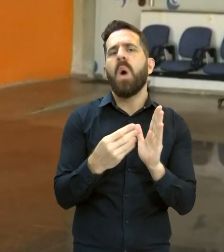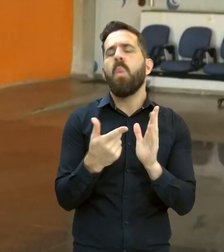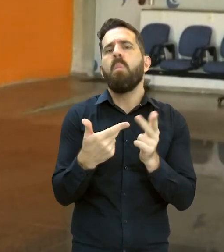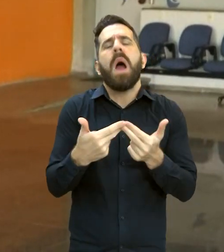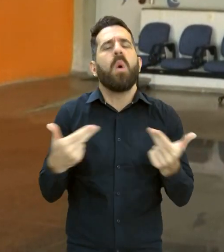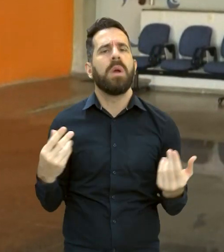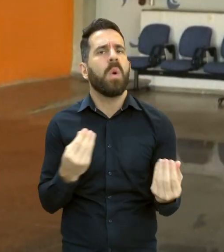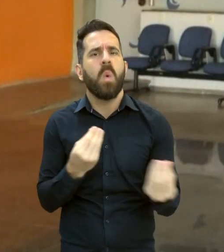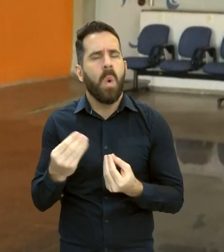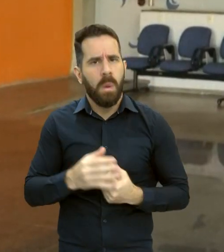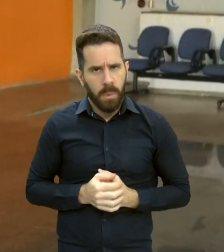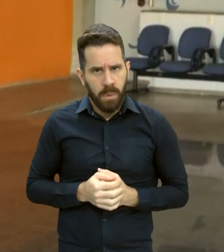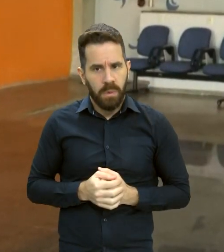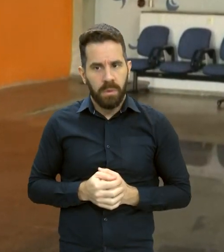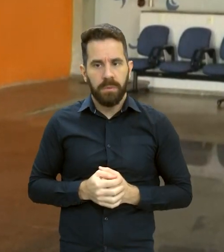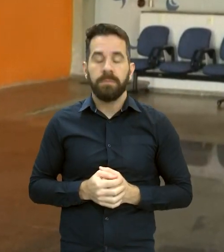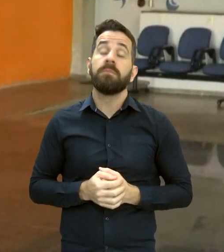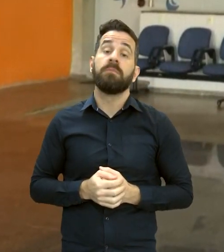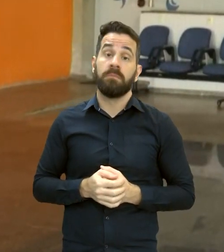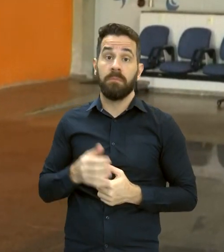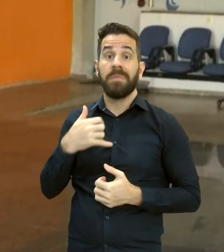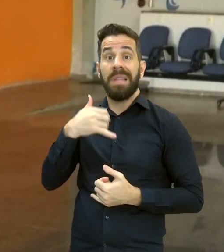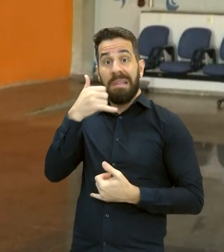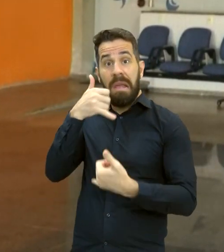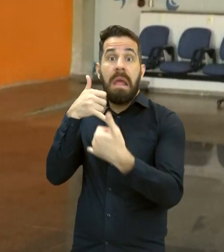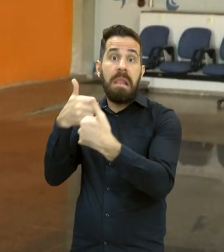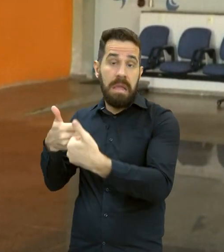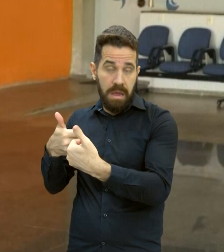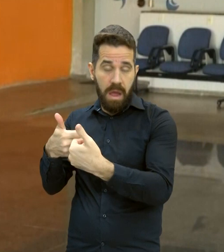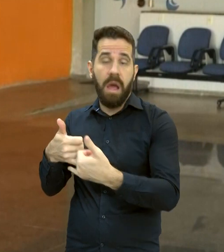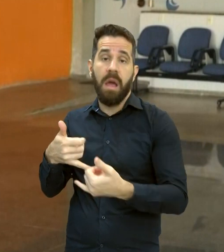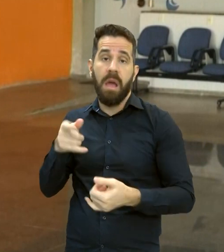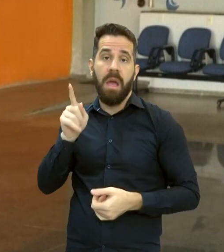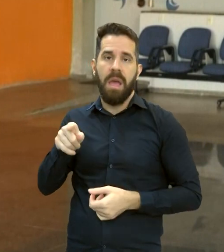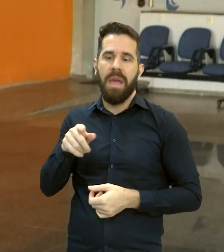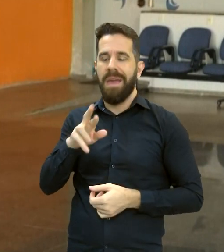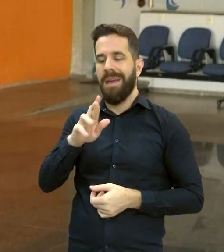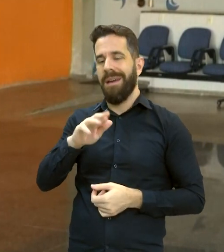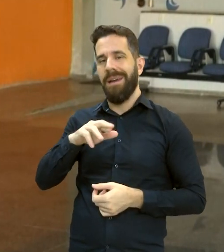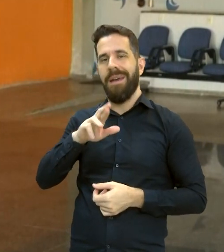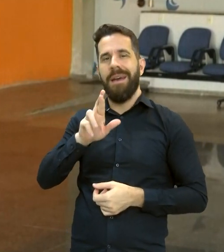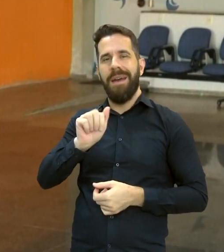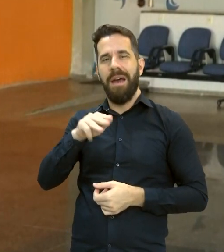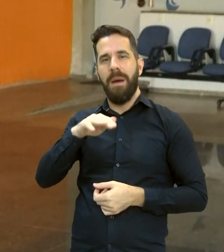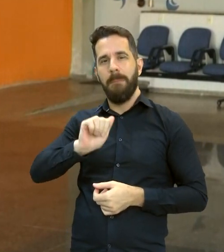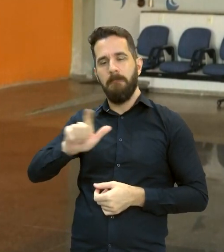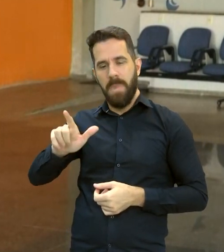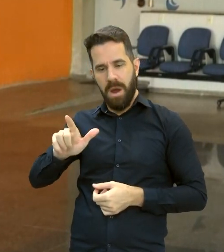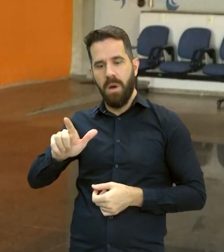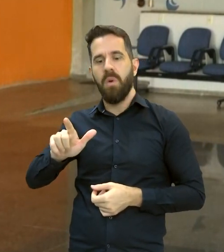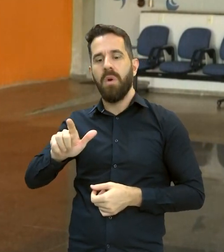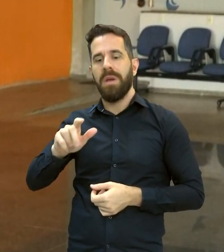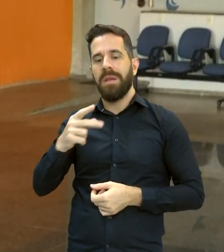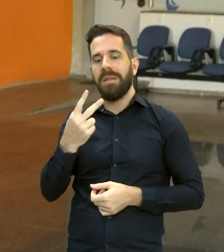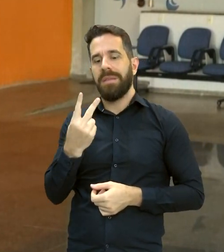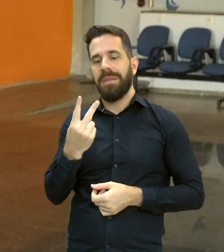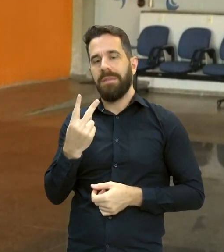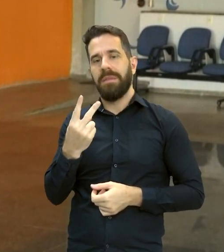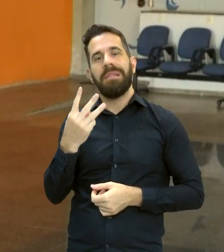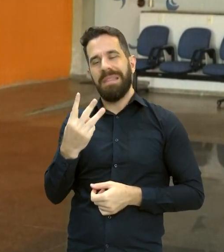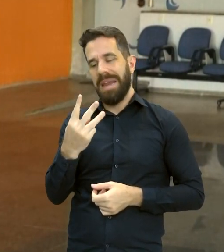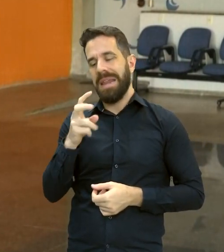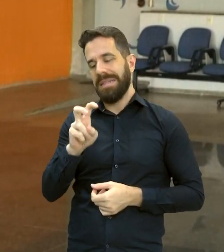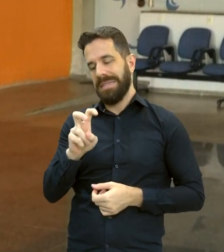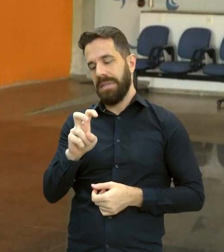basta ligar no ramal 2000, nosso telefone 3521-2000, que é um ramal, ou